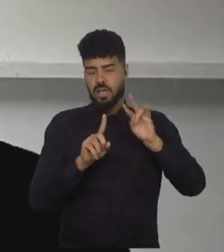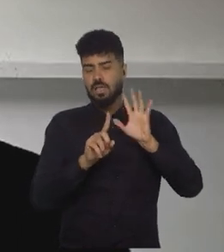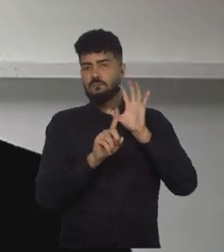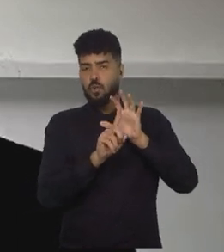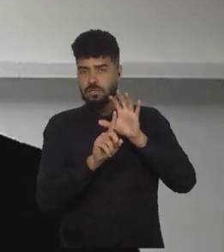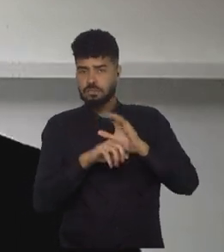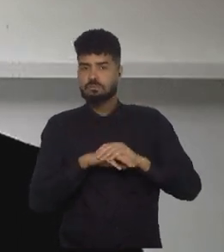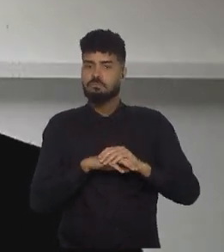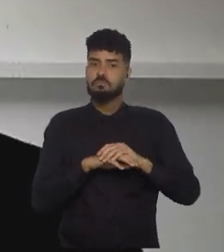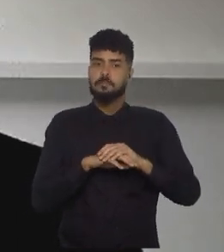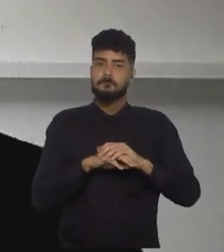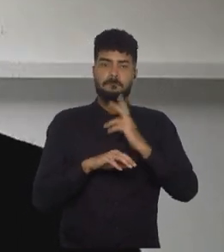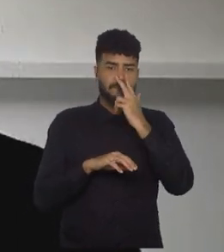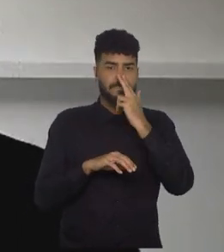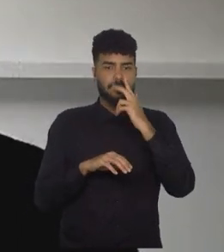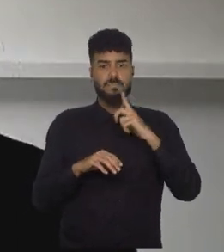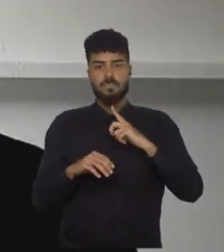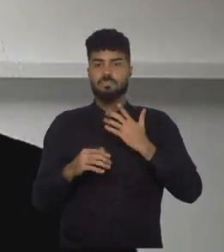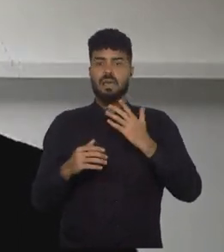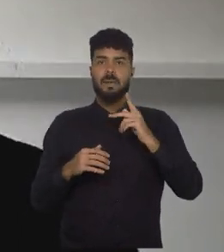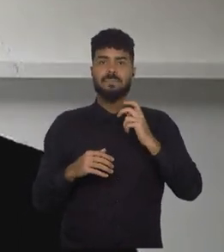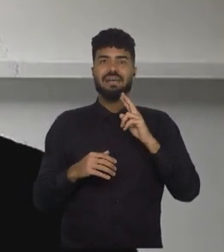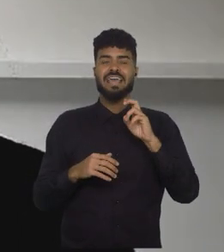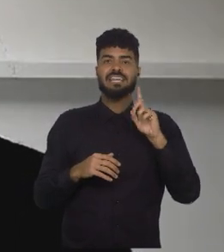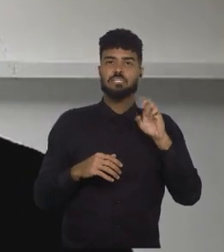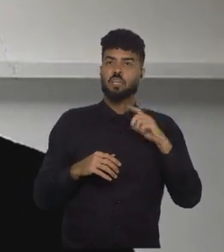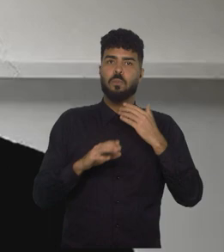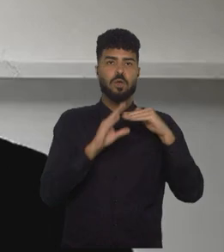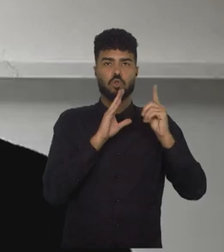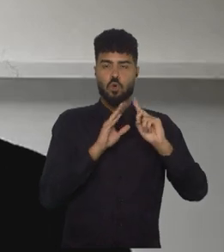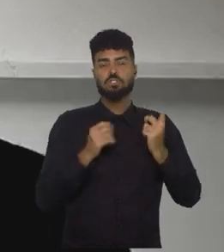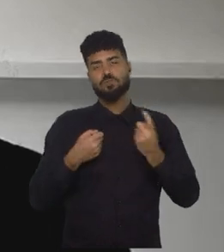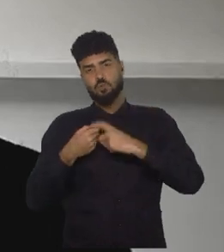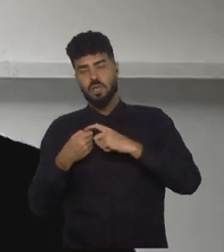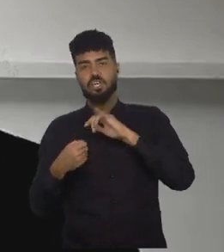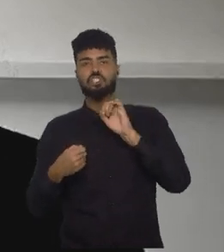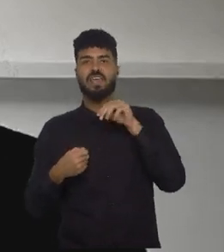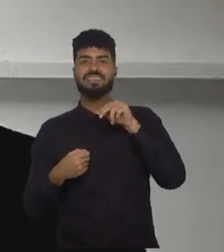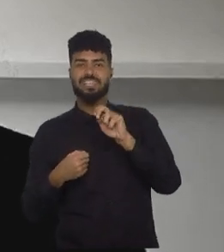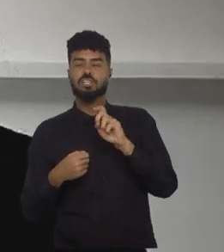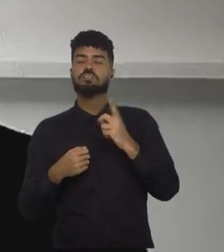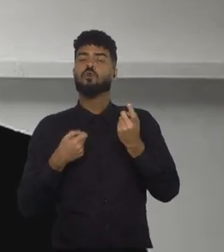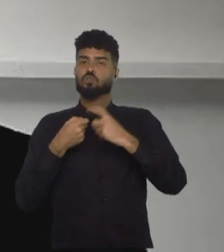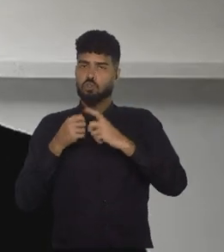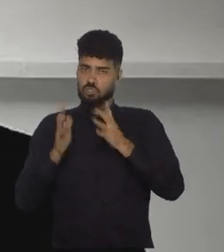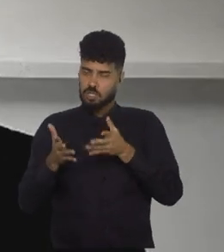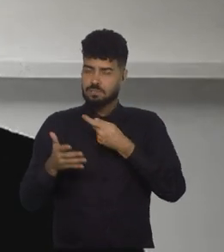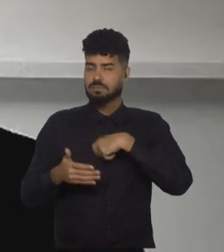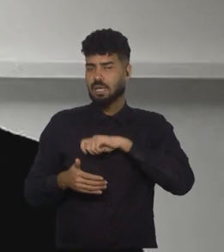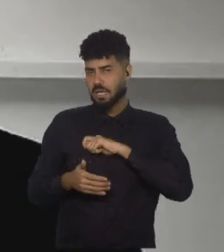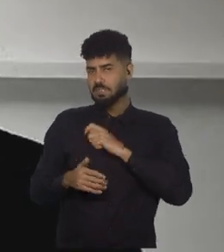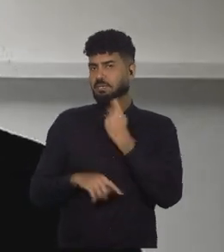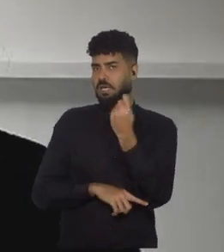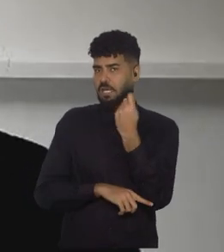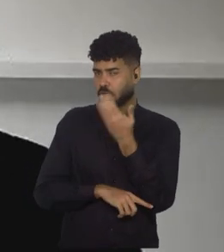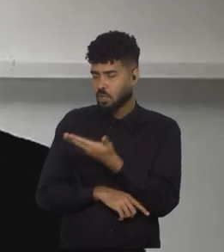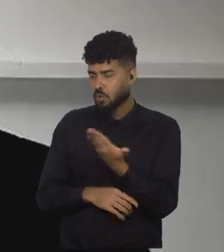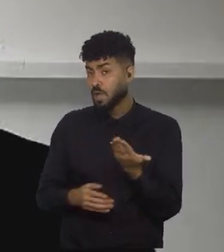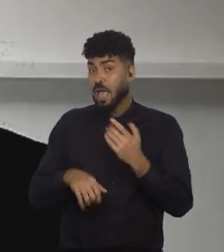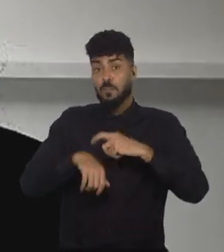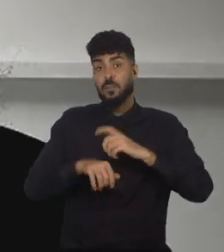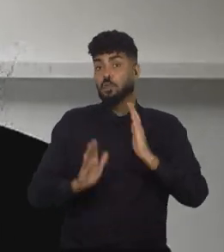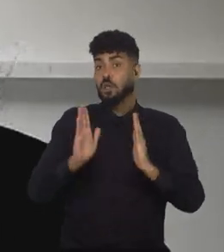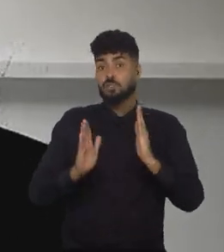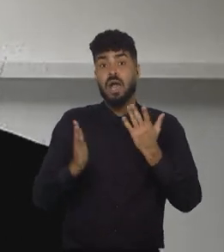Parede já voltou, foi uma das que não enviou e-mail, a Jane Hermoso também já voltou à seleção. Então, a Espanha vive nesse momento de